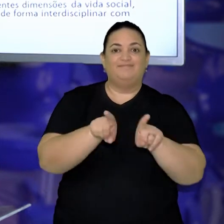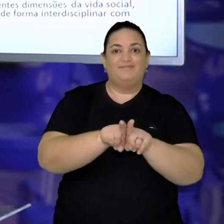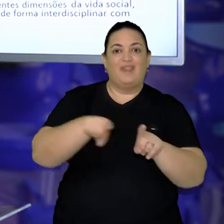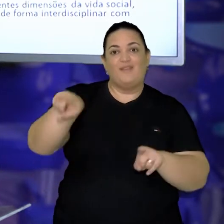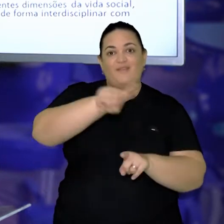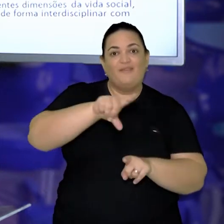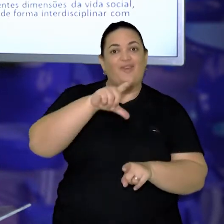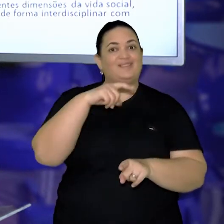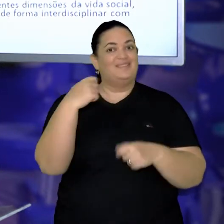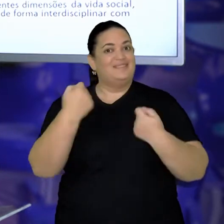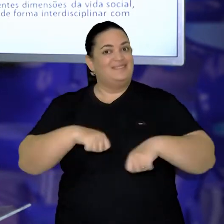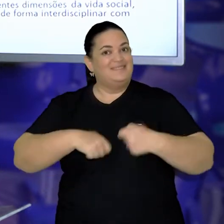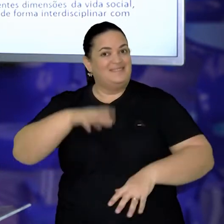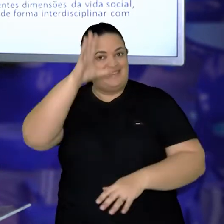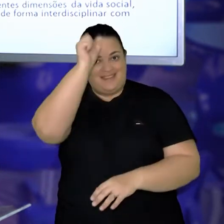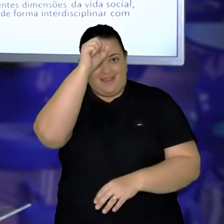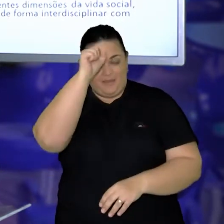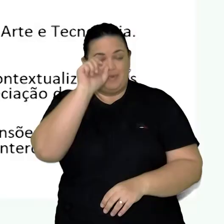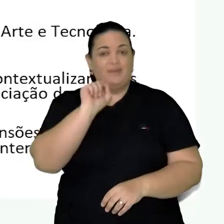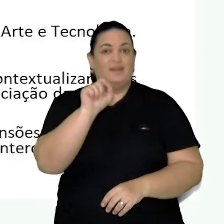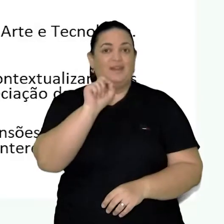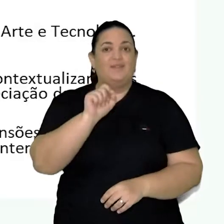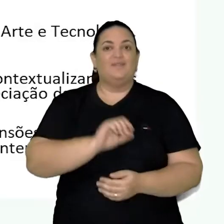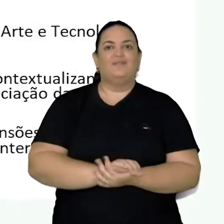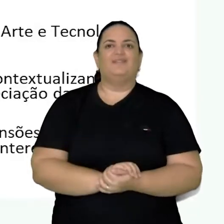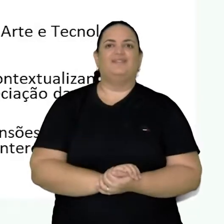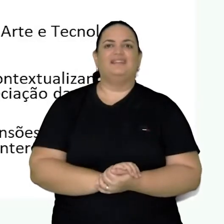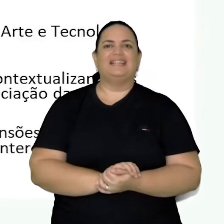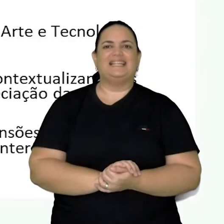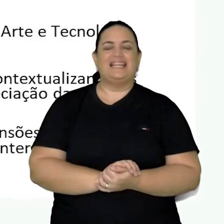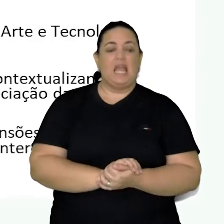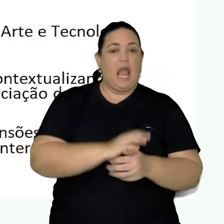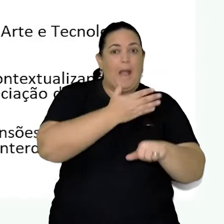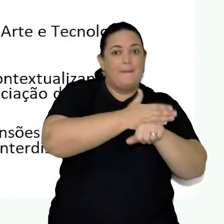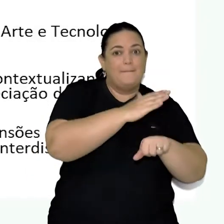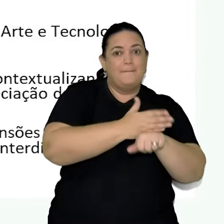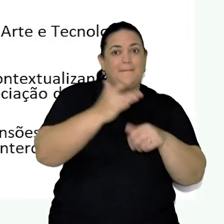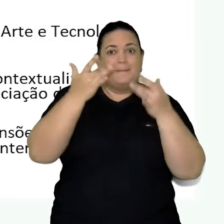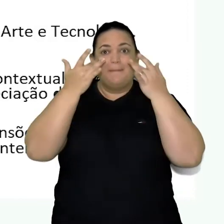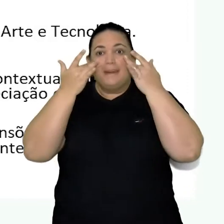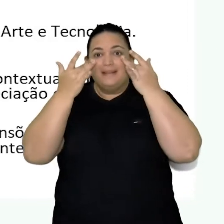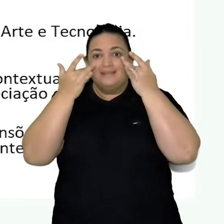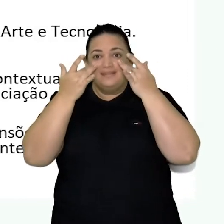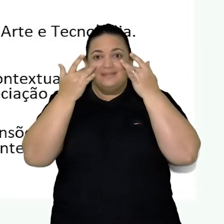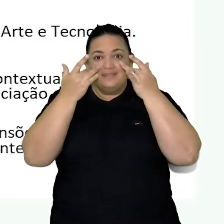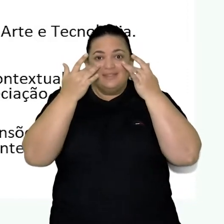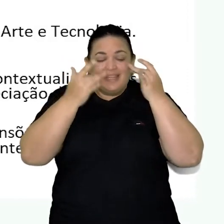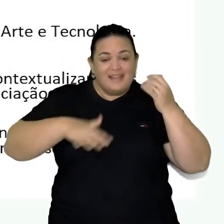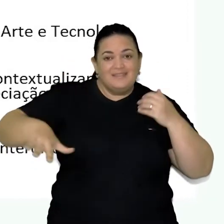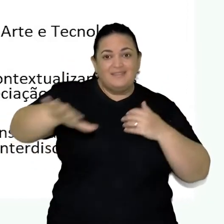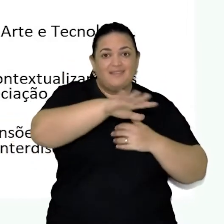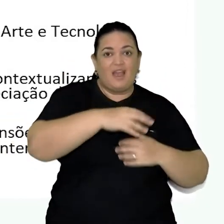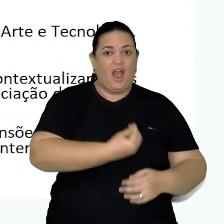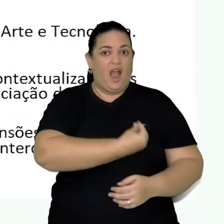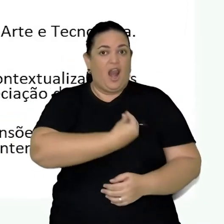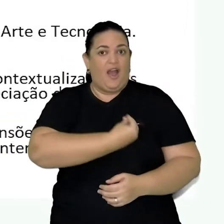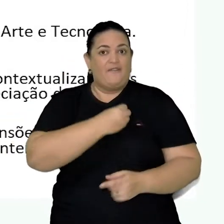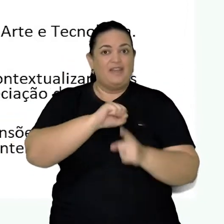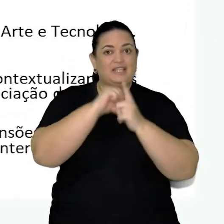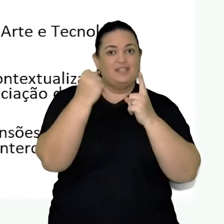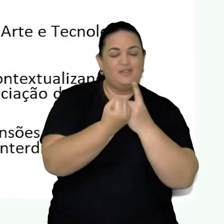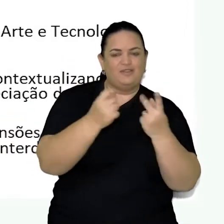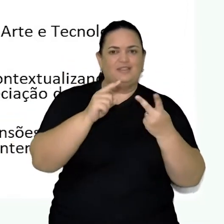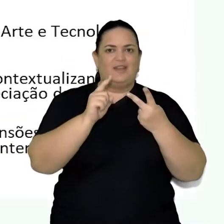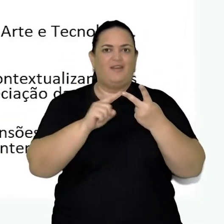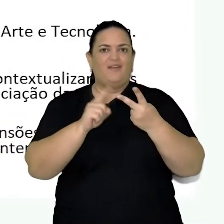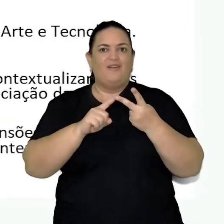vocês irão desenvolver vai ser relacionar as práticas teatrais às diferentes dimensões da vida social, cultural,